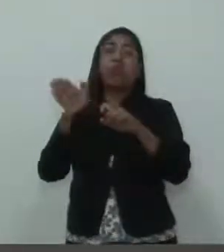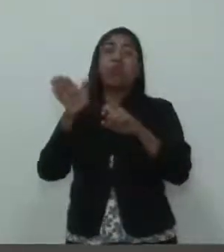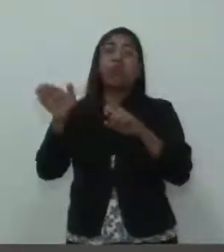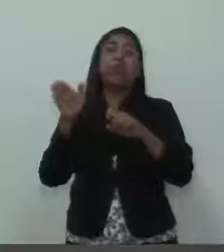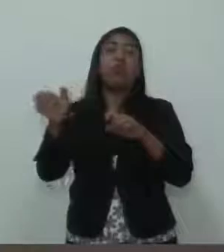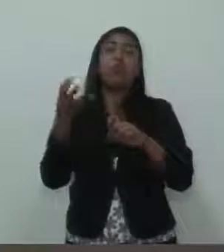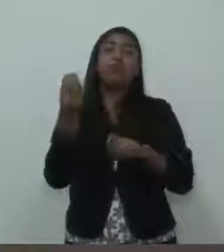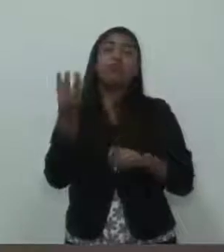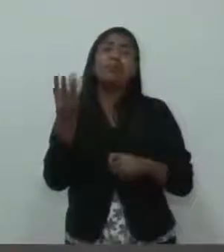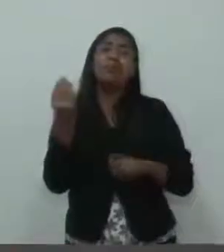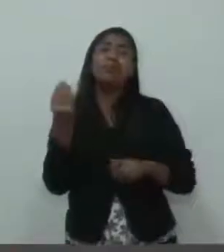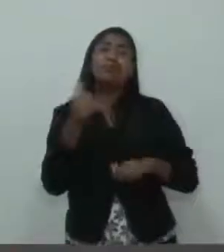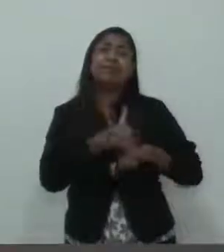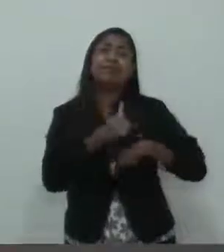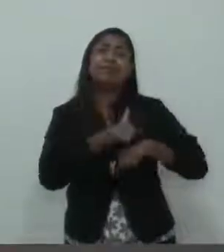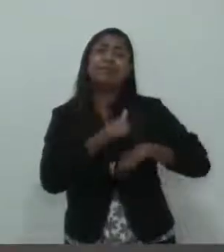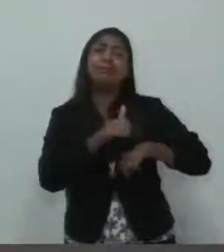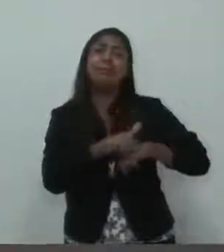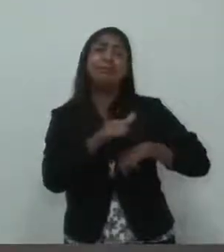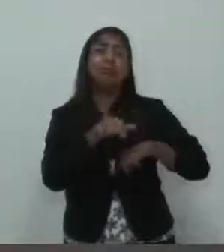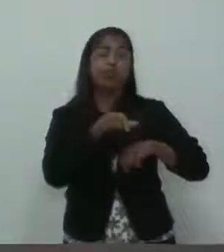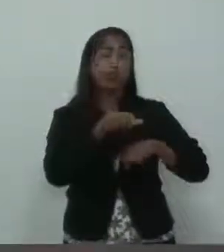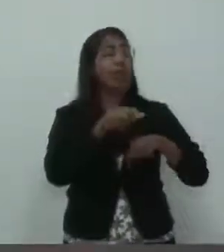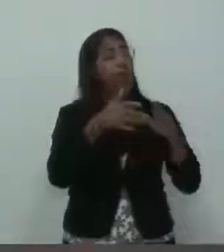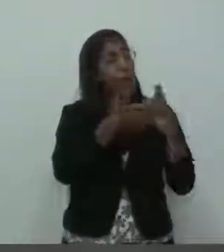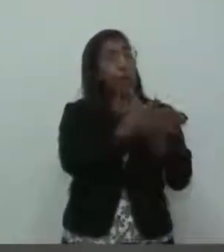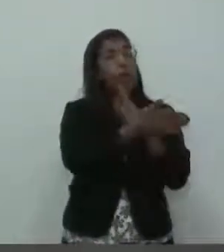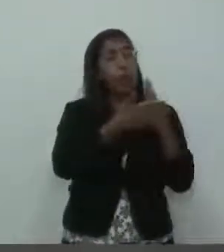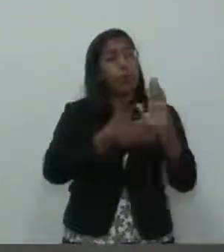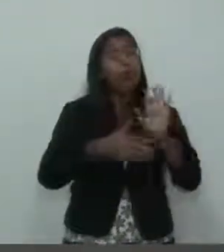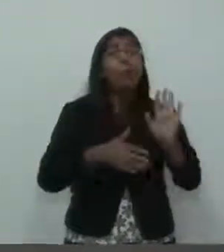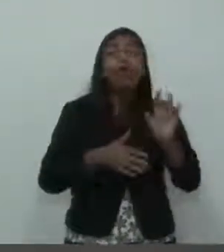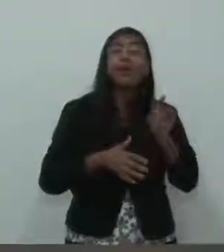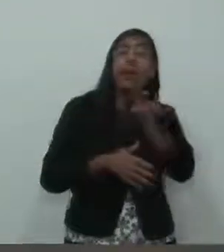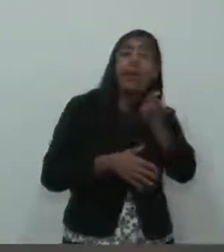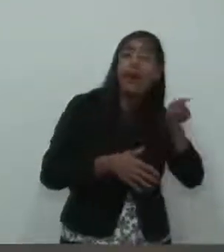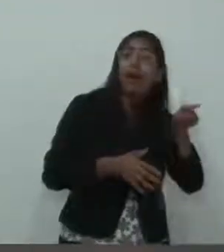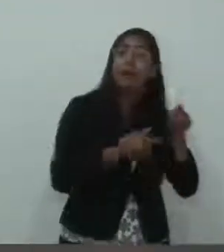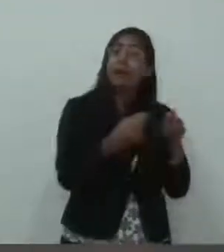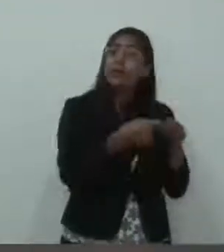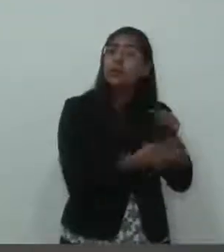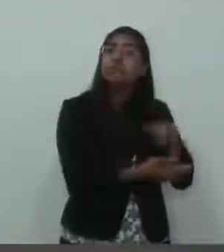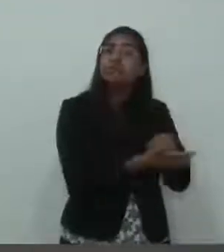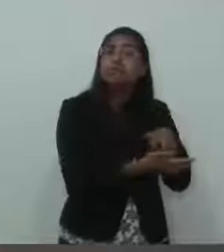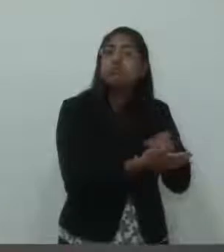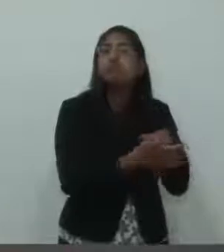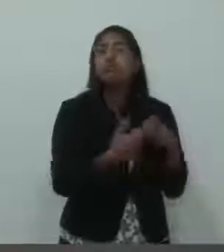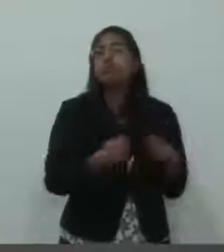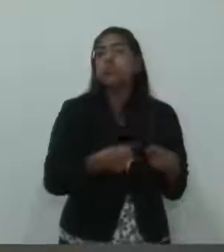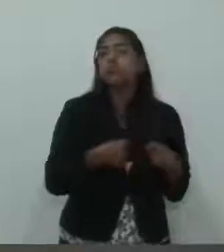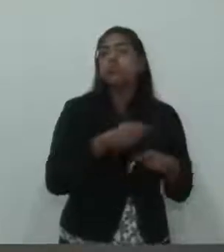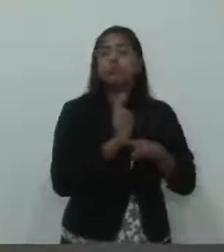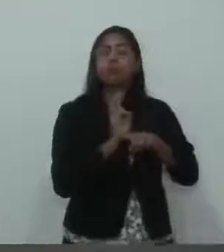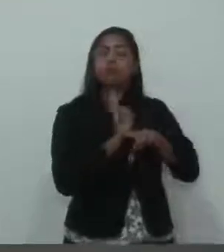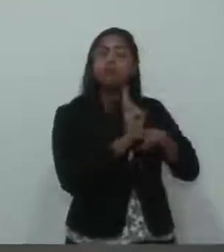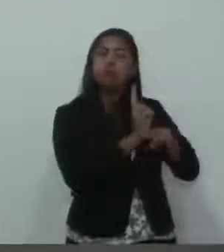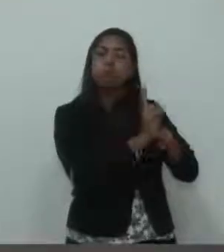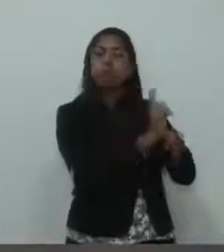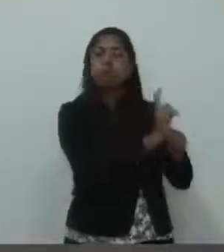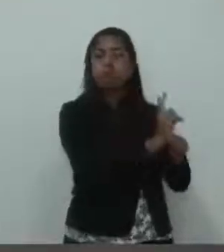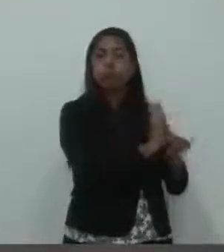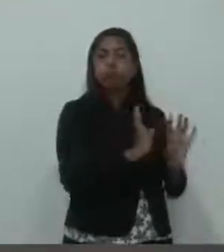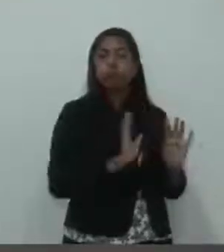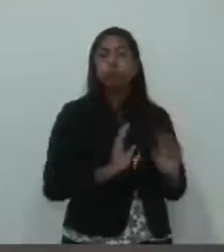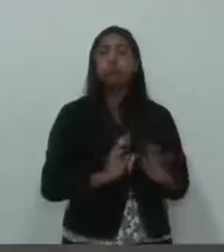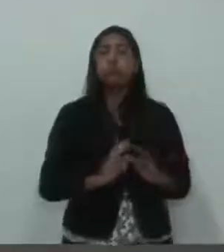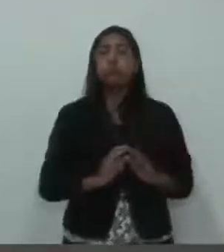e essas minorias a gente tem que ter mecanismo, sim, de punir, tem que ser fiscalizado de todas as formas, até para que